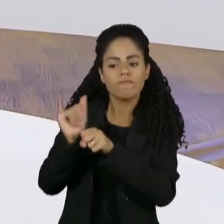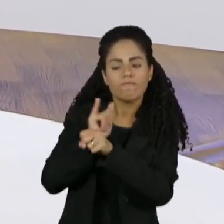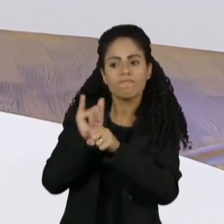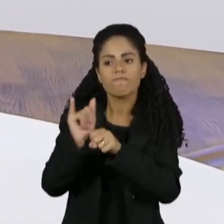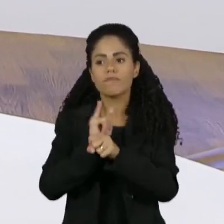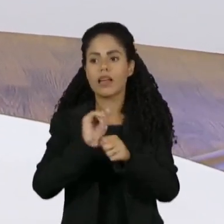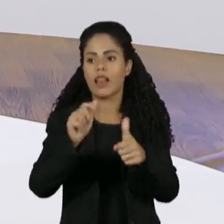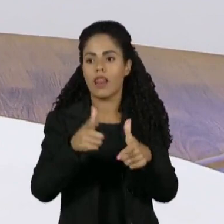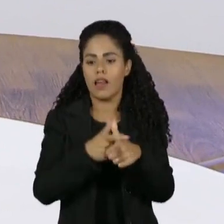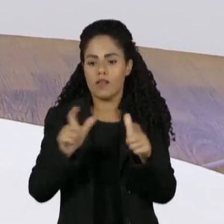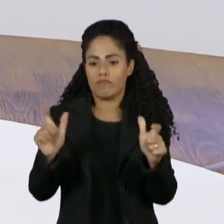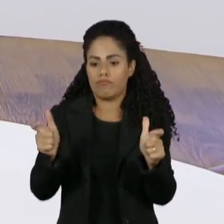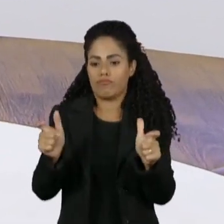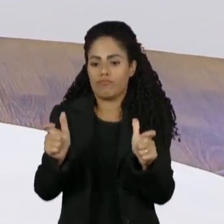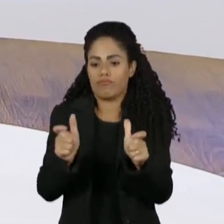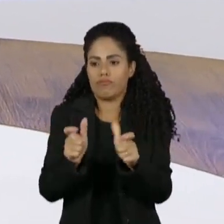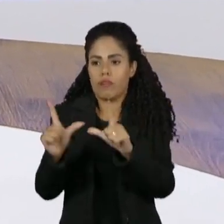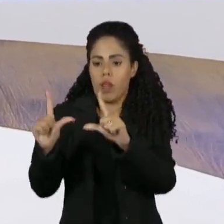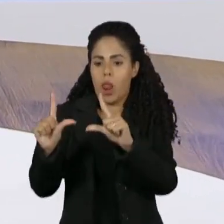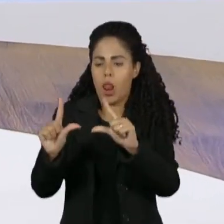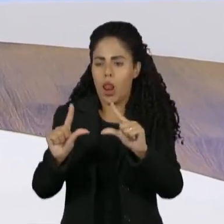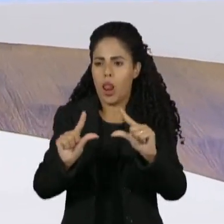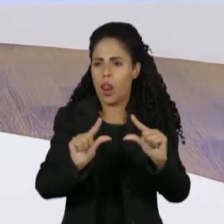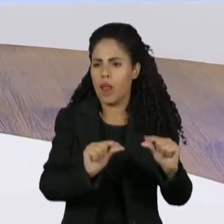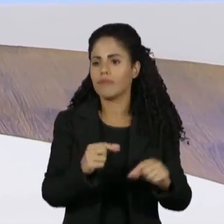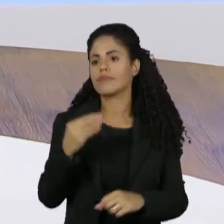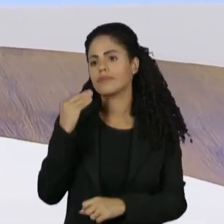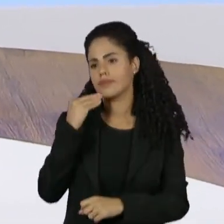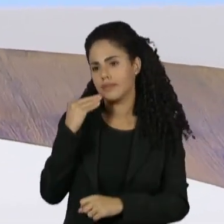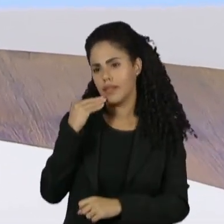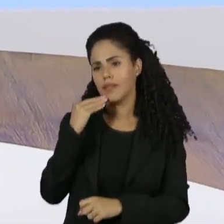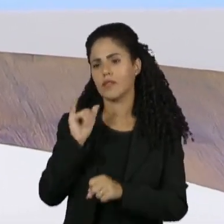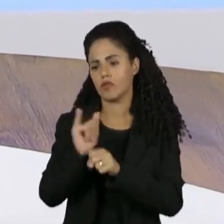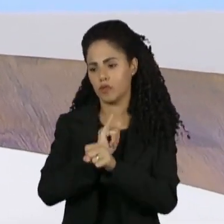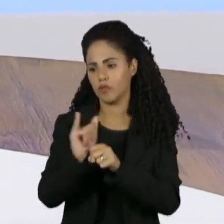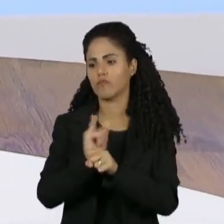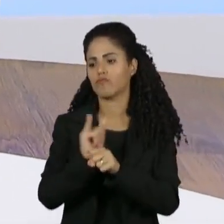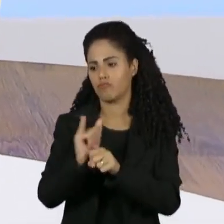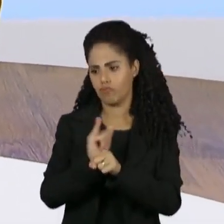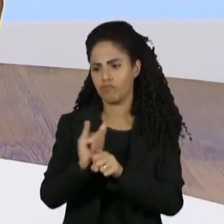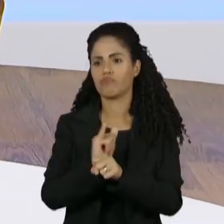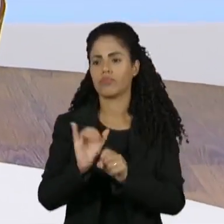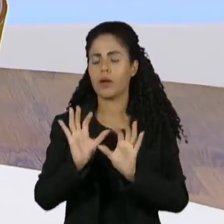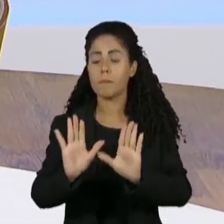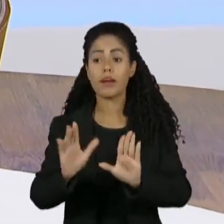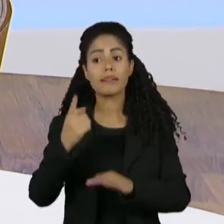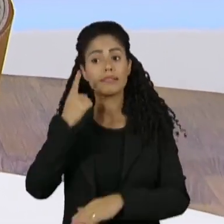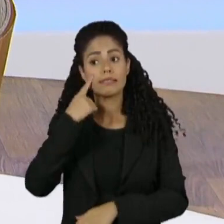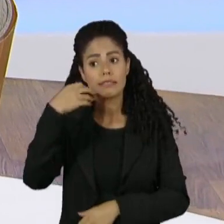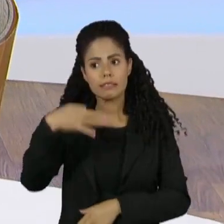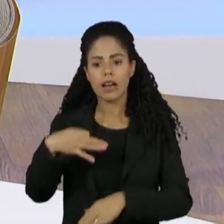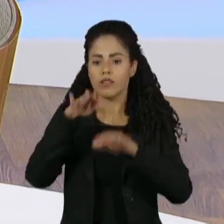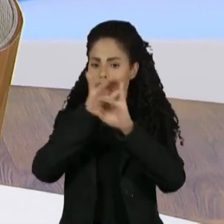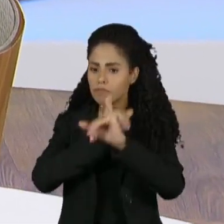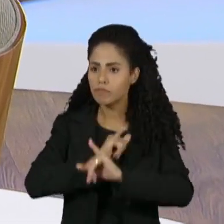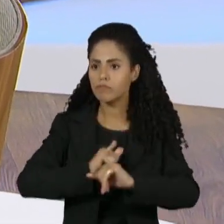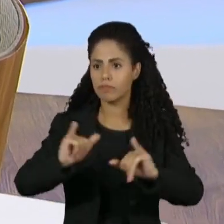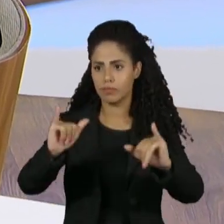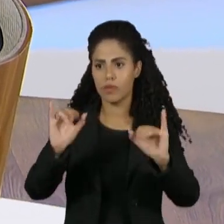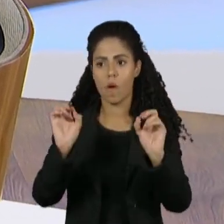dispêndio público para poder fazer algumas políticas públicas que ele tem em mente e que estão, de certa maneira, sendo anunciadas.